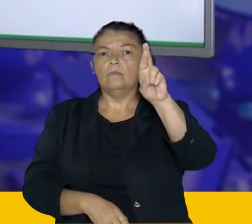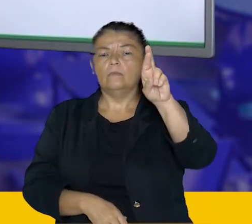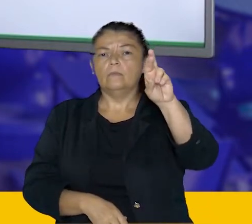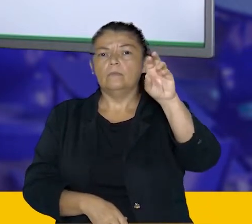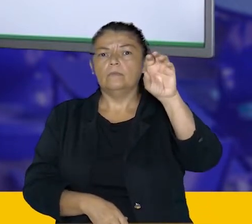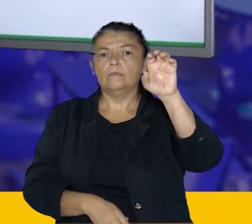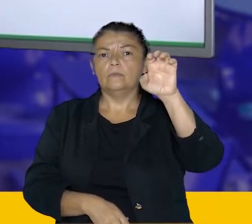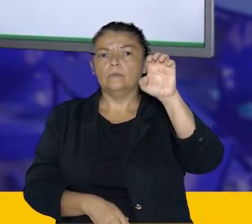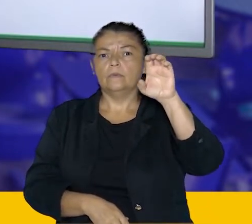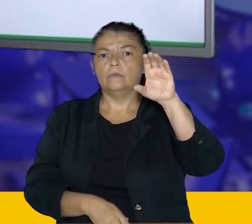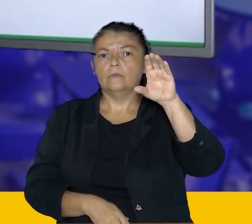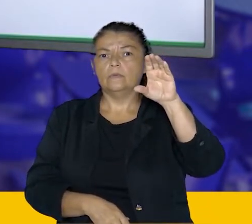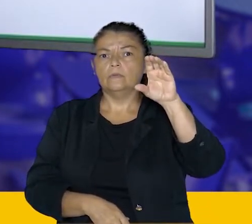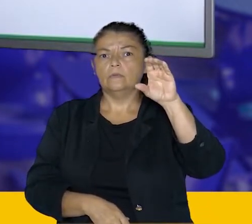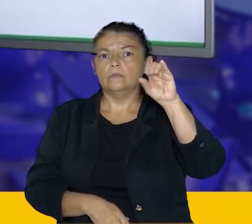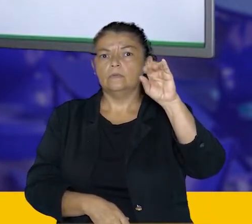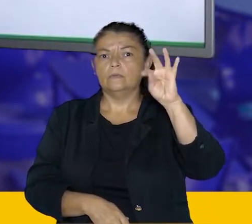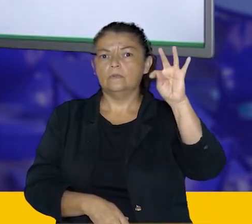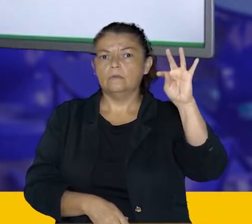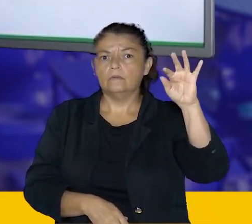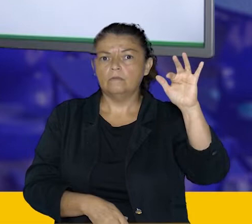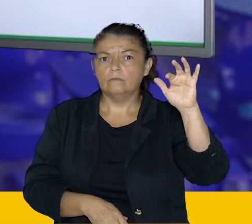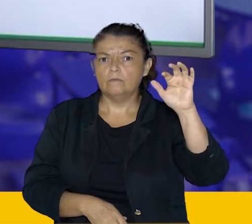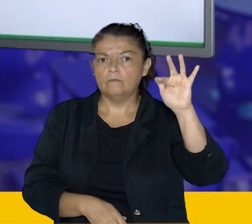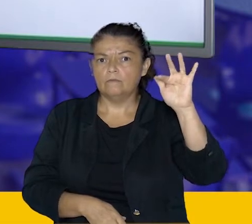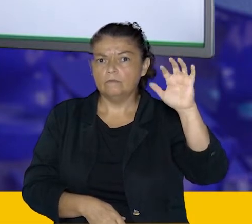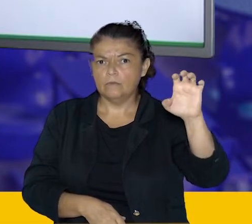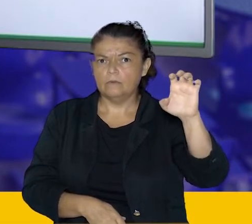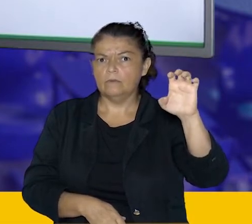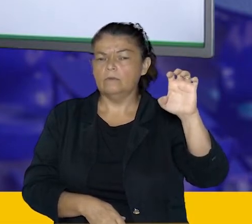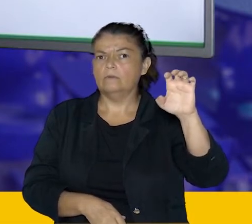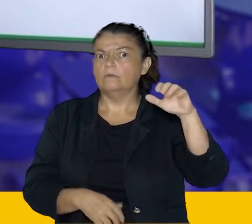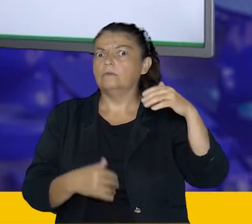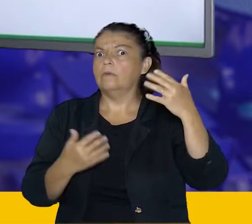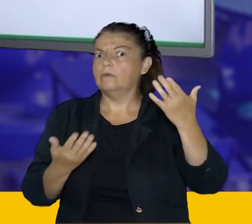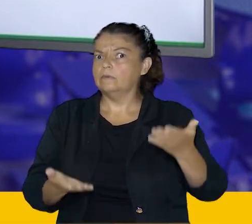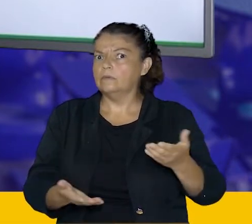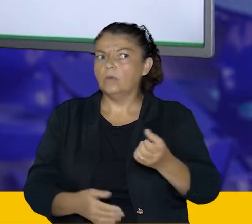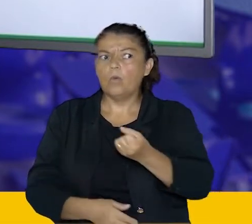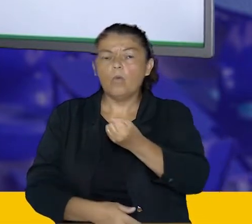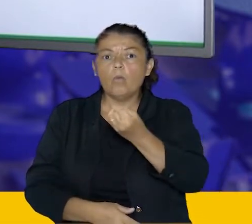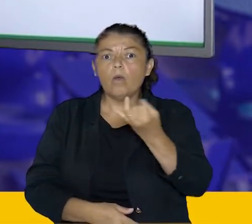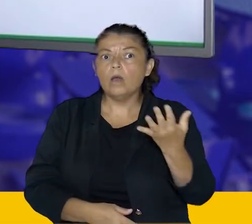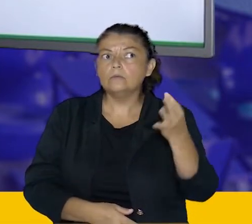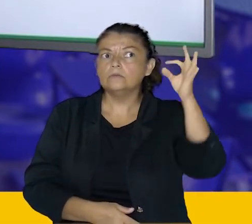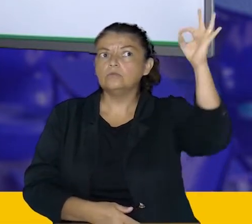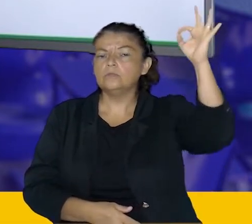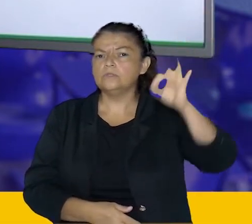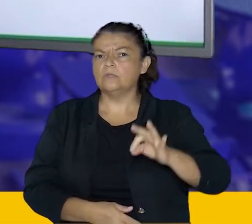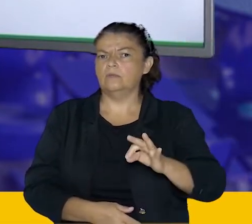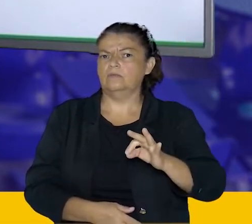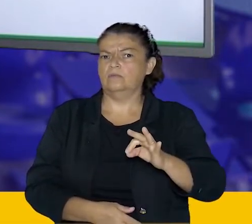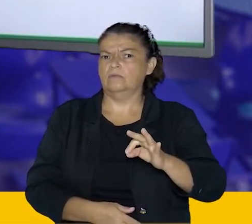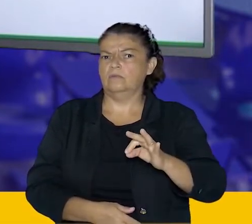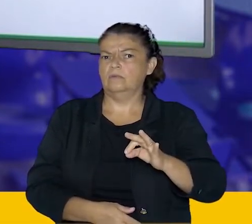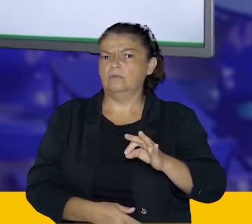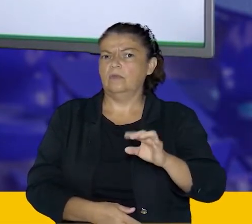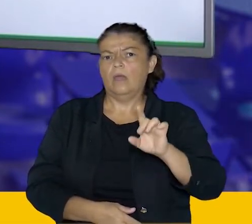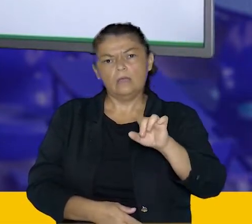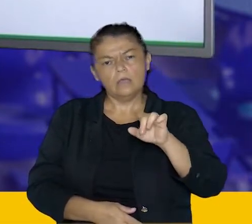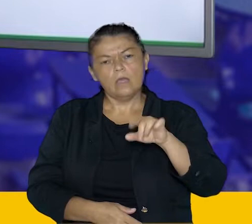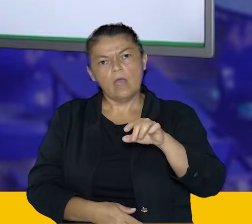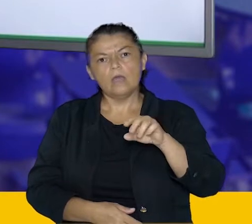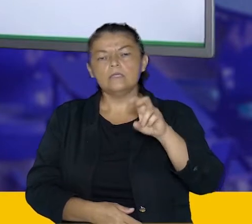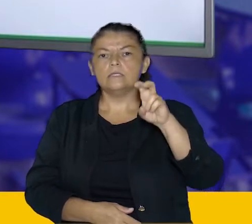percentual desse dado de 58 casos, que quer dizer isso? Eu quero saber quantos por cento equivale a 58